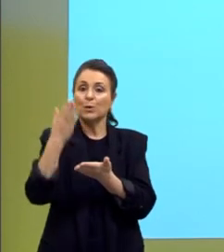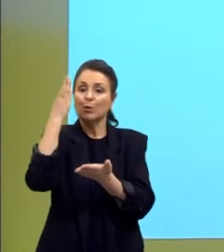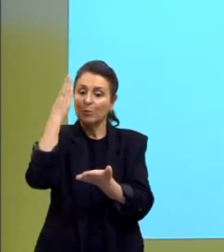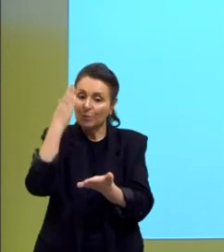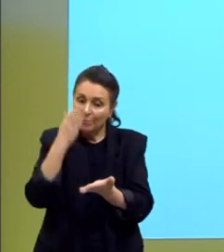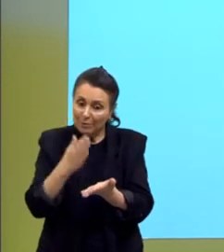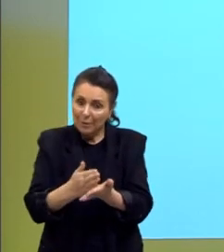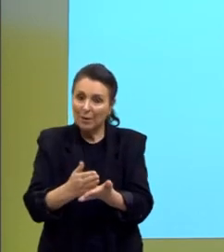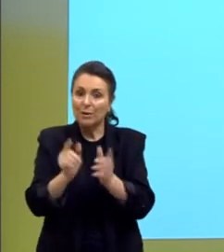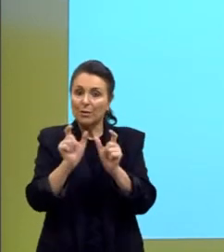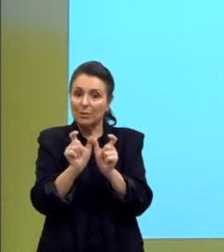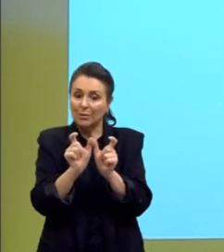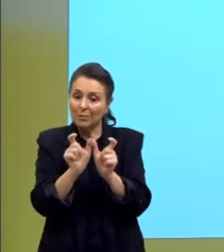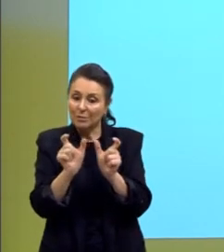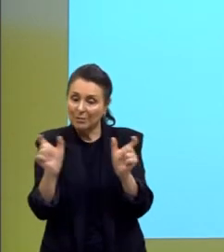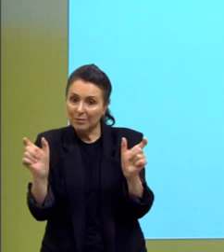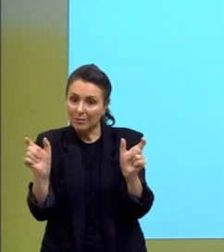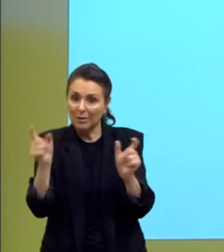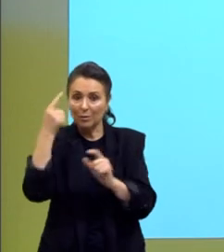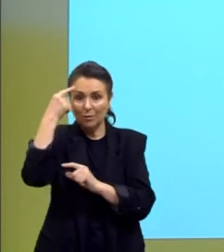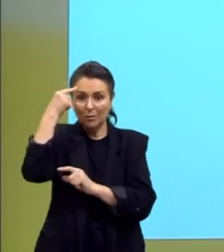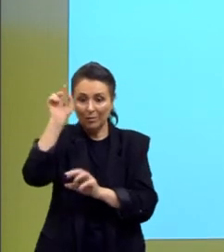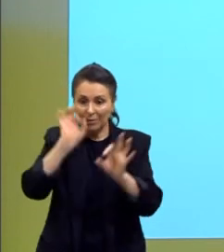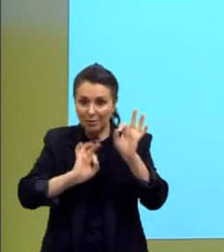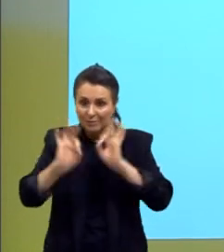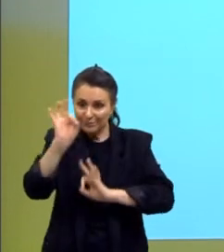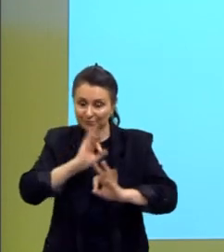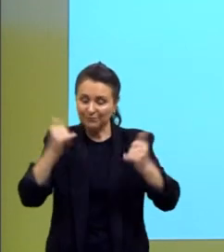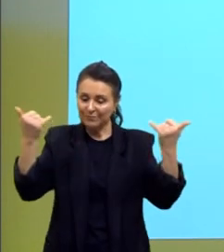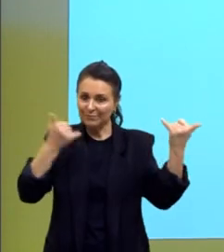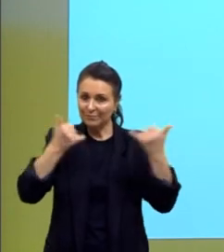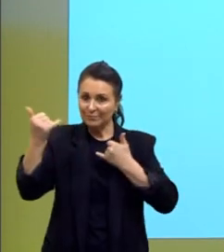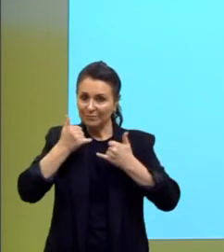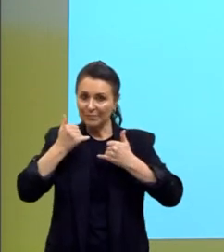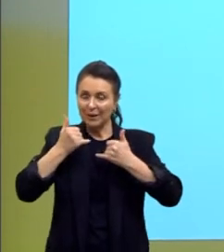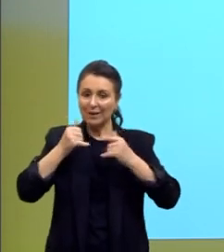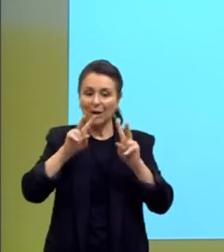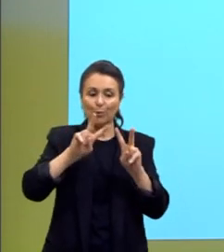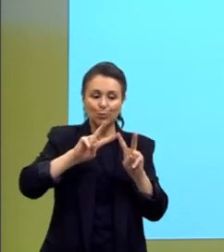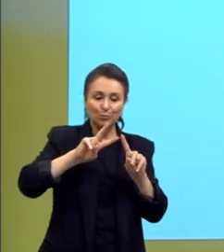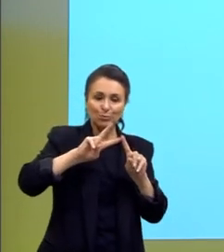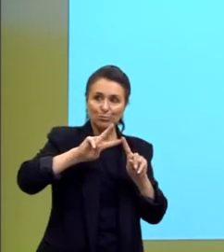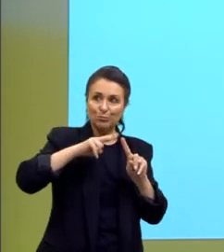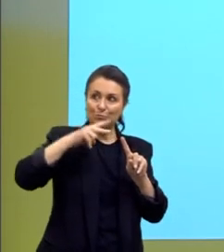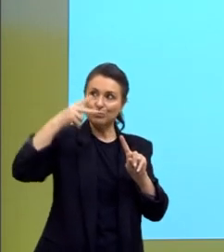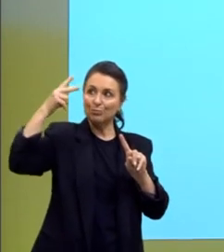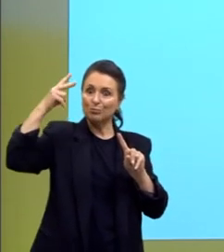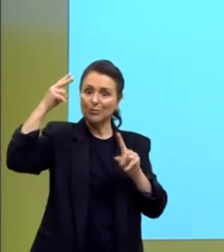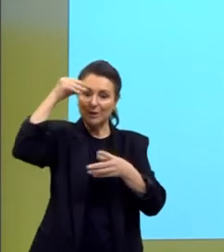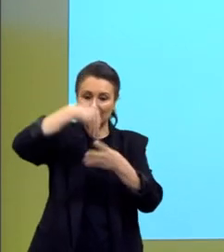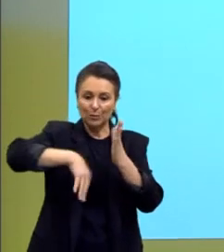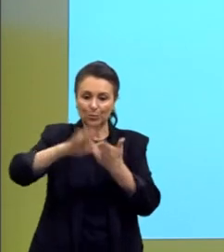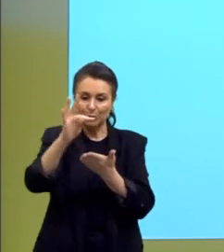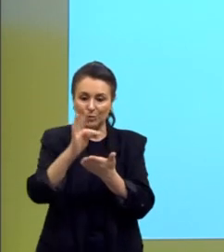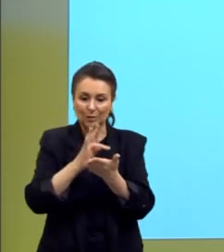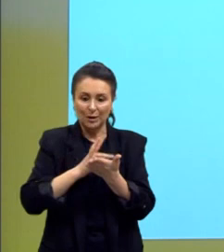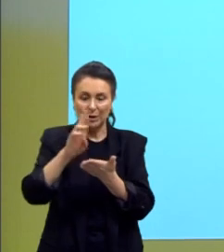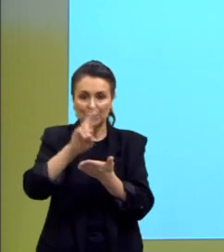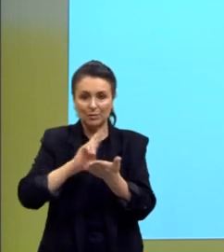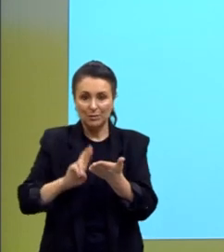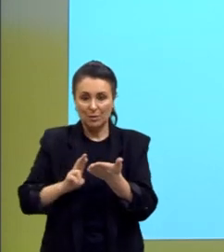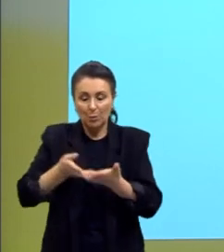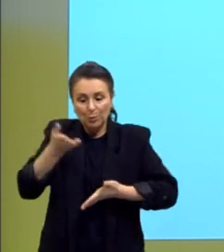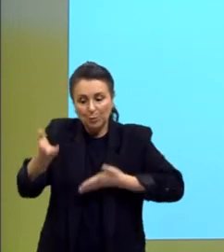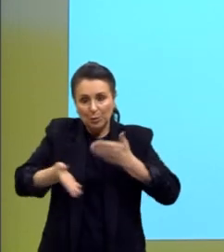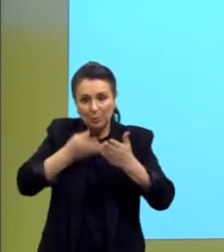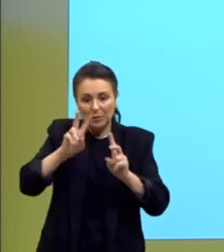organizar as ideias e informações, dando progressão no decorrer do texto de redação. Promover